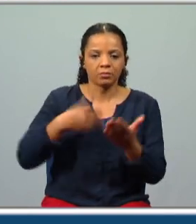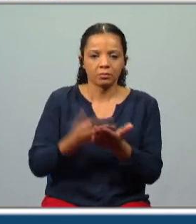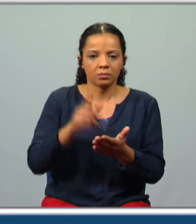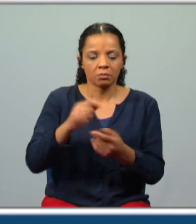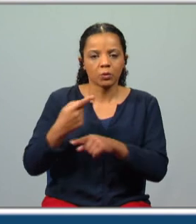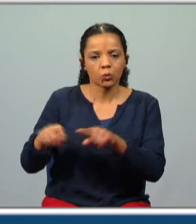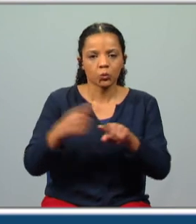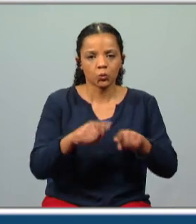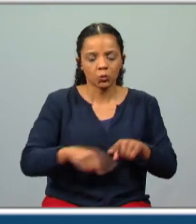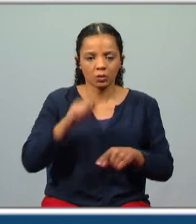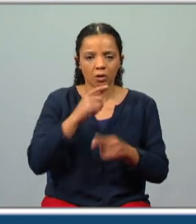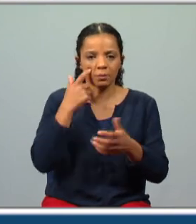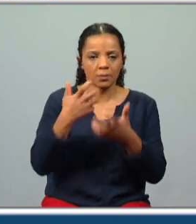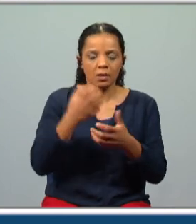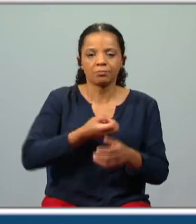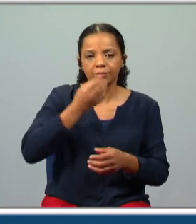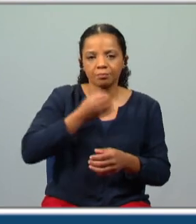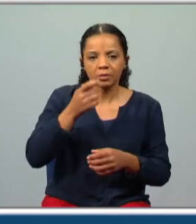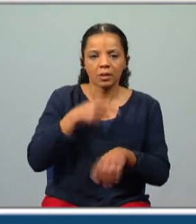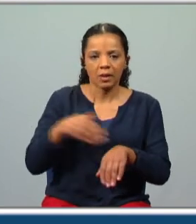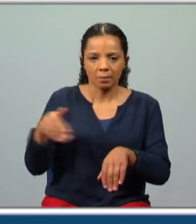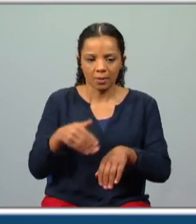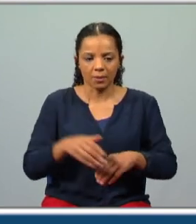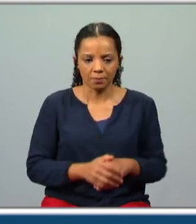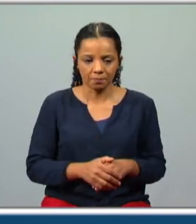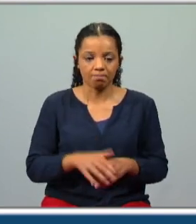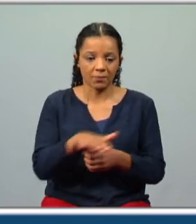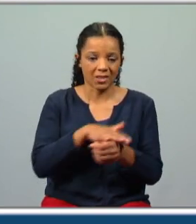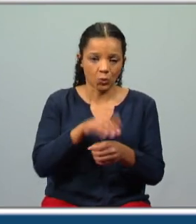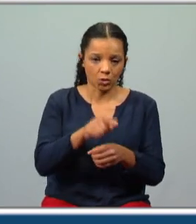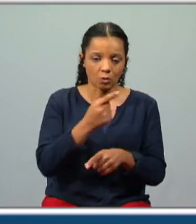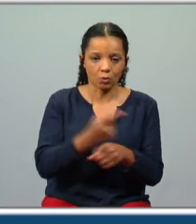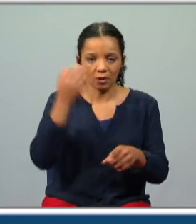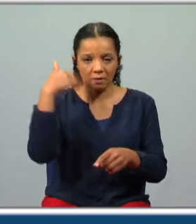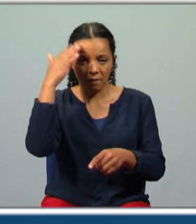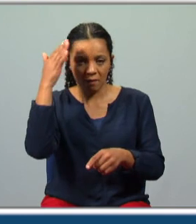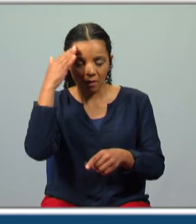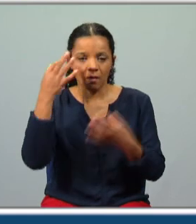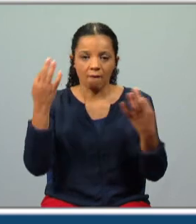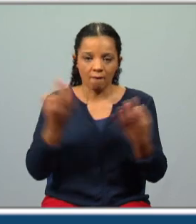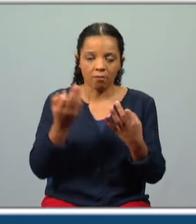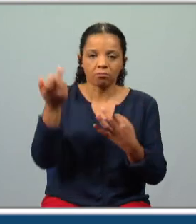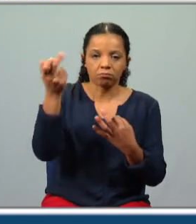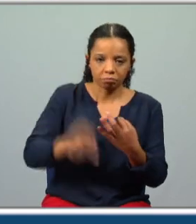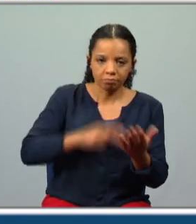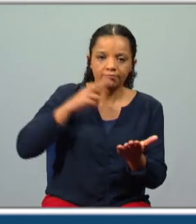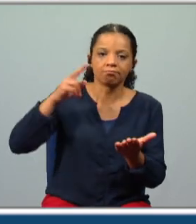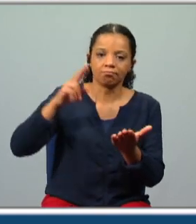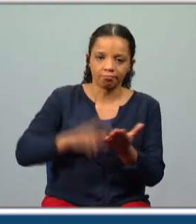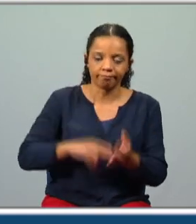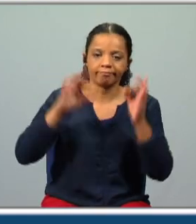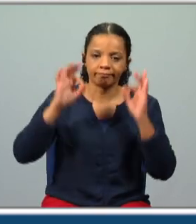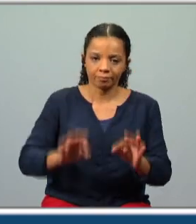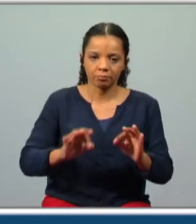que deve marcar uma narrativa épica neste caso concreto visto que as profecias correspondem a acontecimentos que efetivamente se